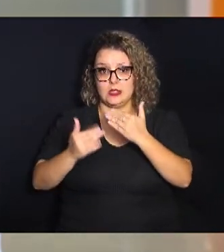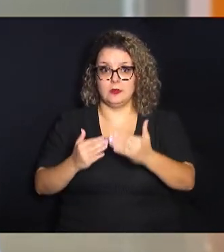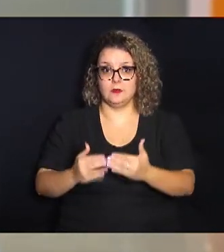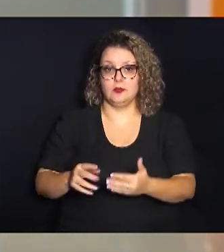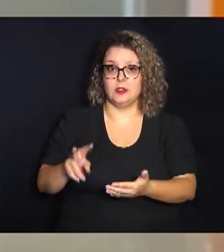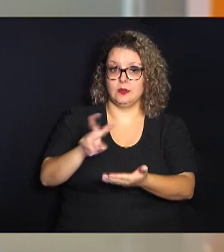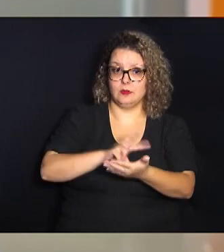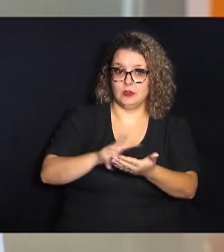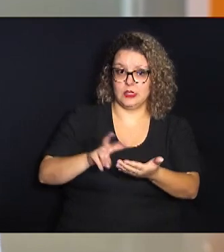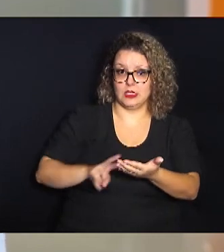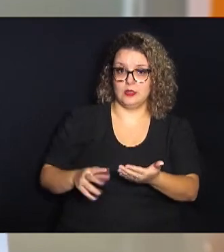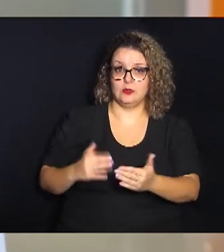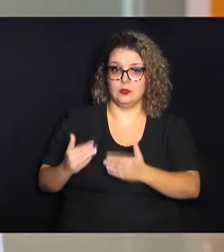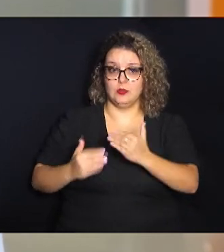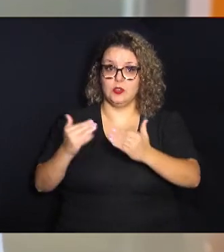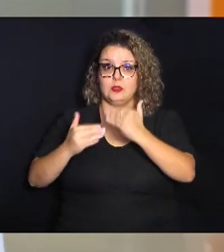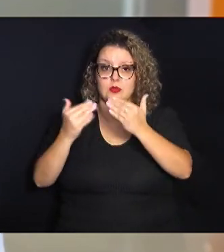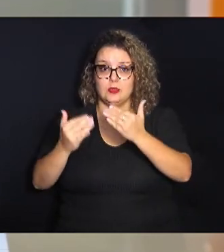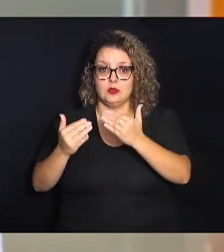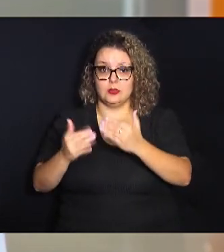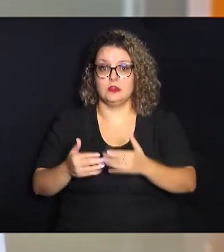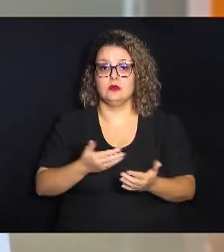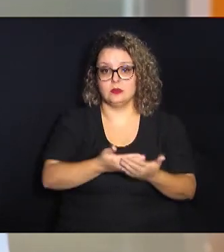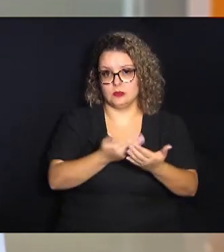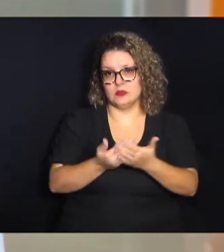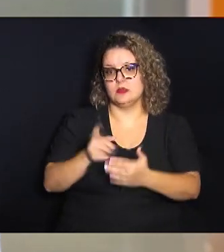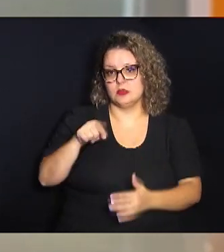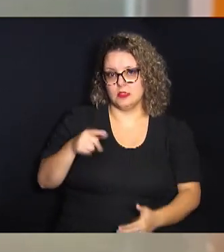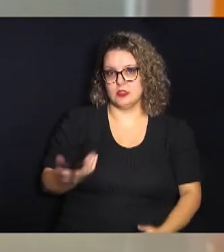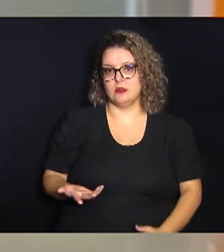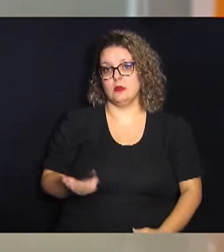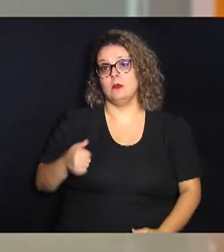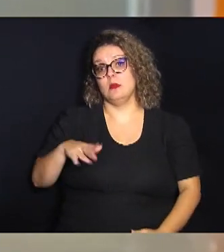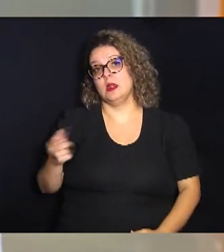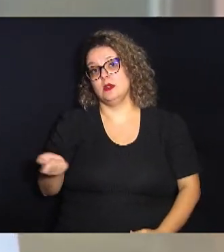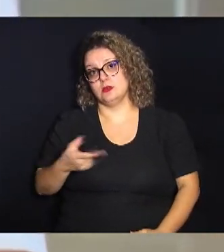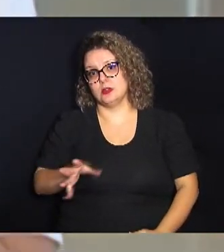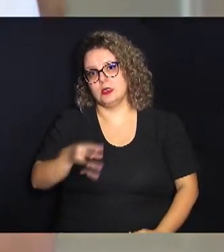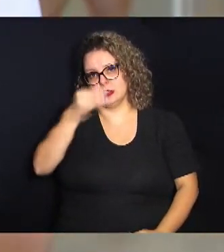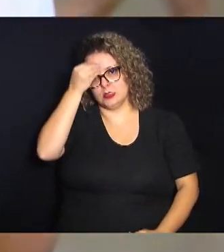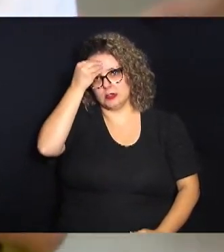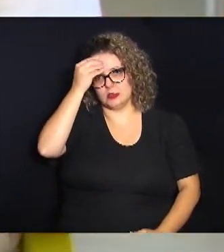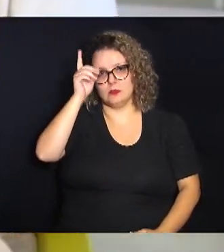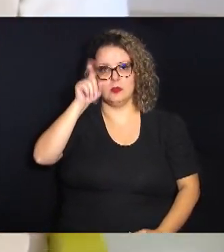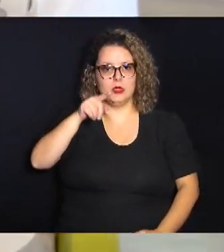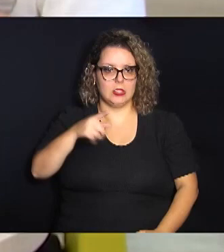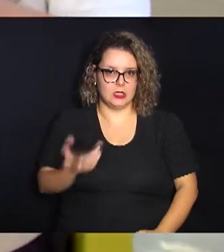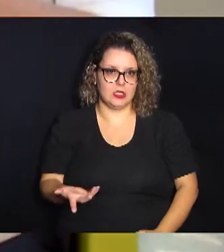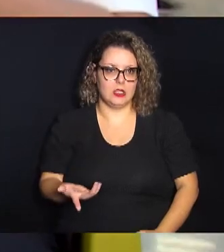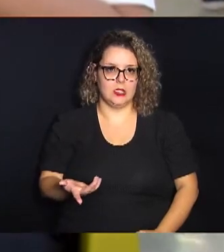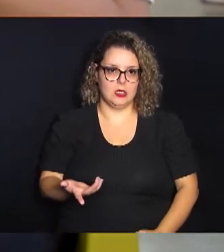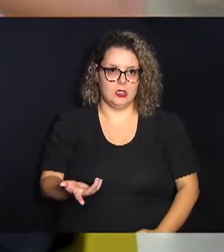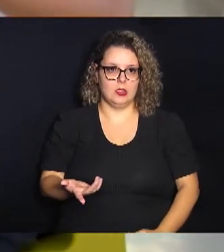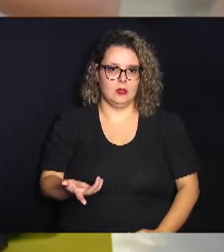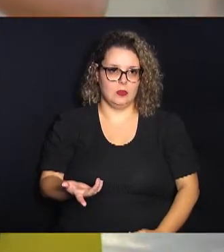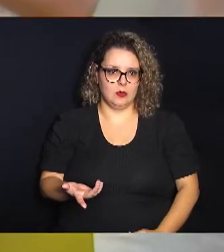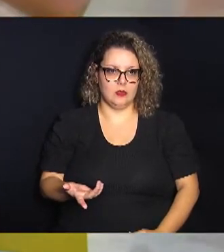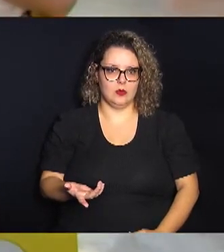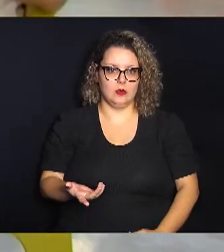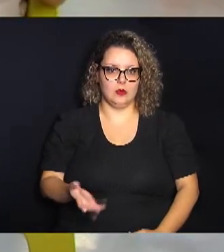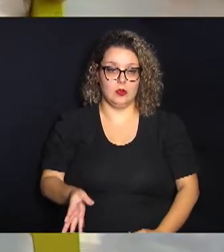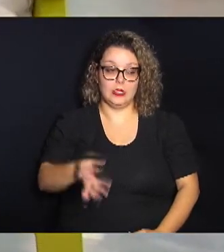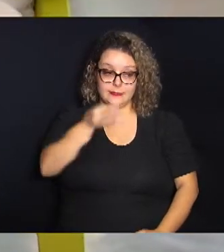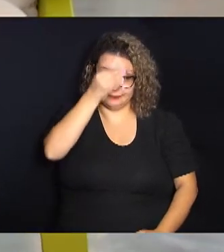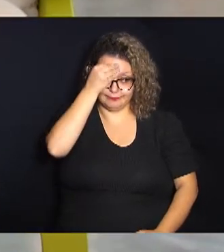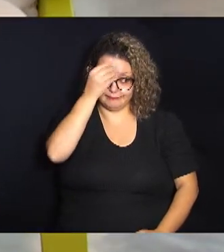lendo você produzindo você está estudando mais do que apenas decorando pois é então quer dizer o decoreba